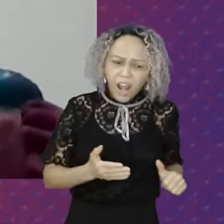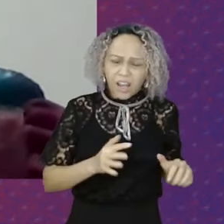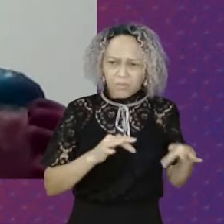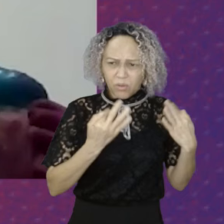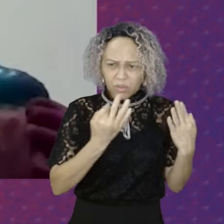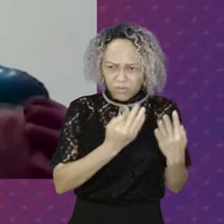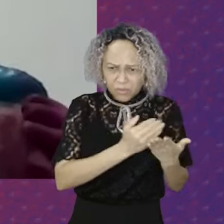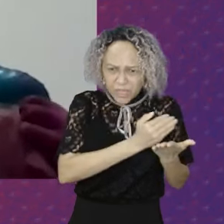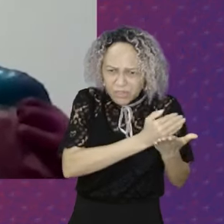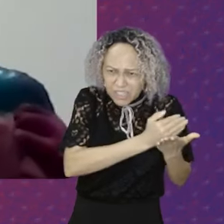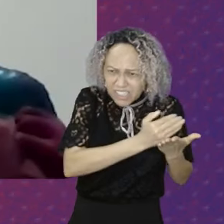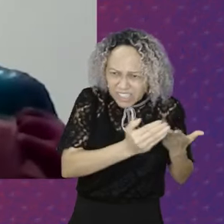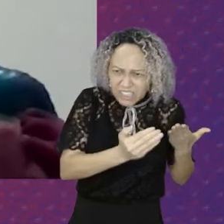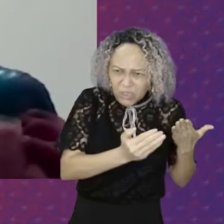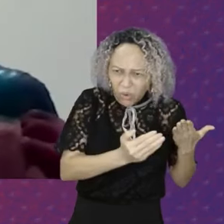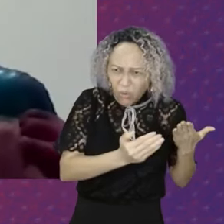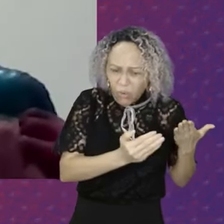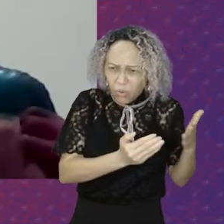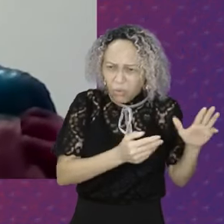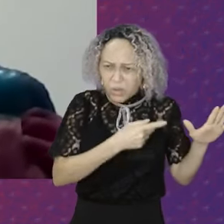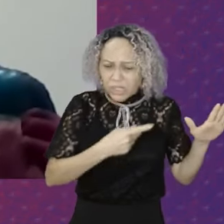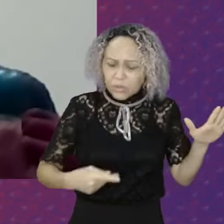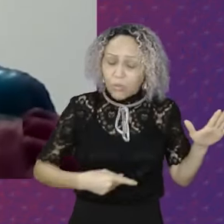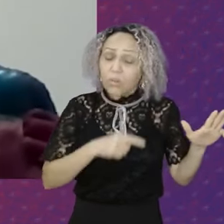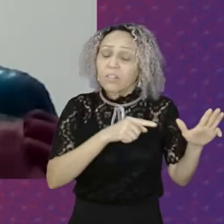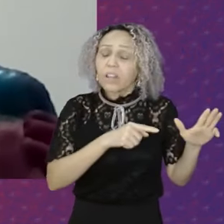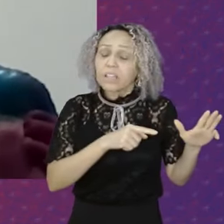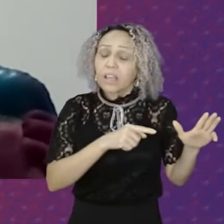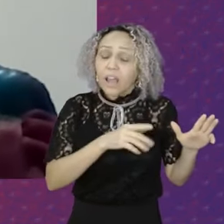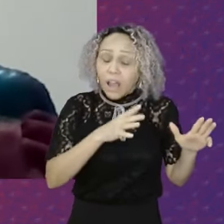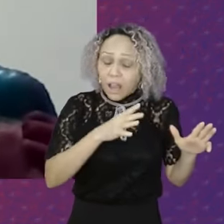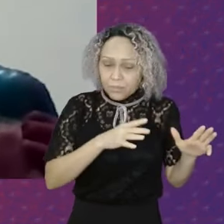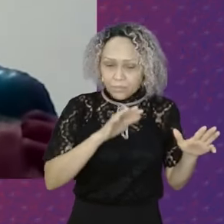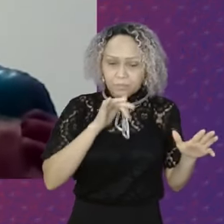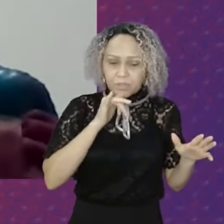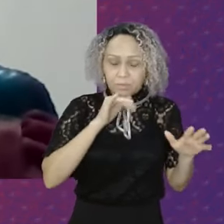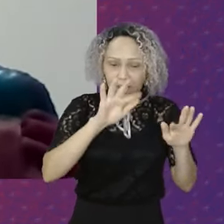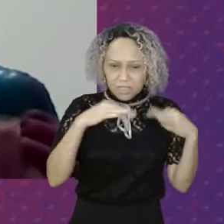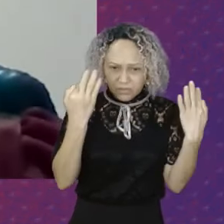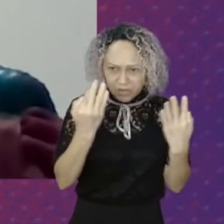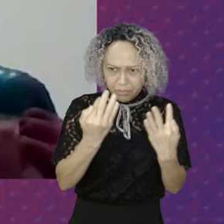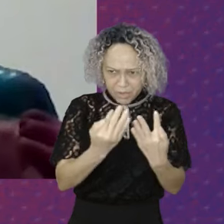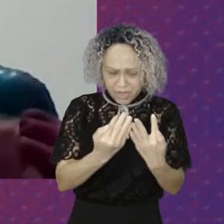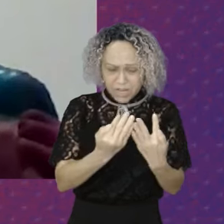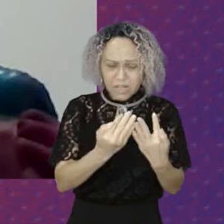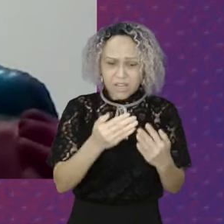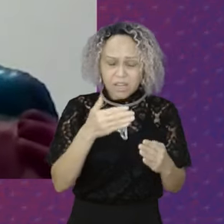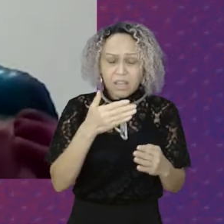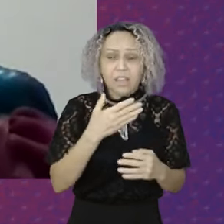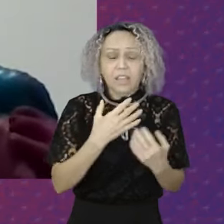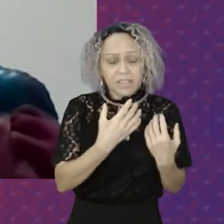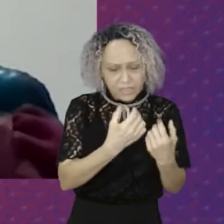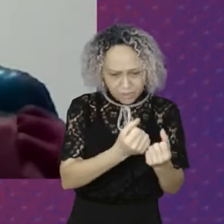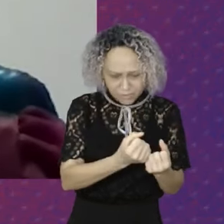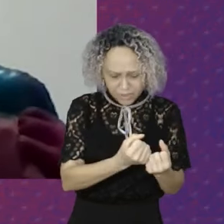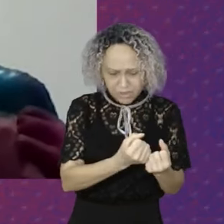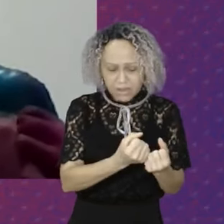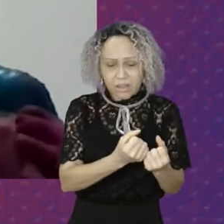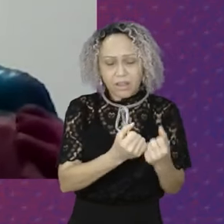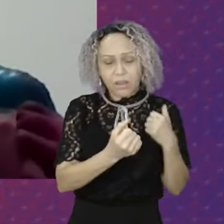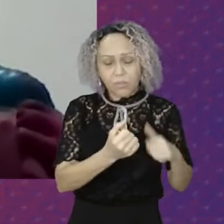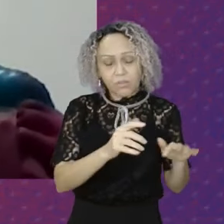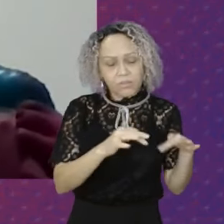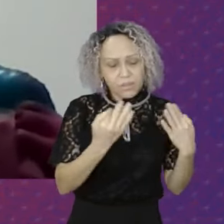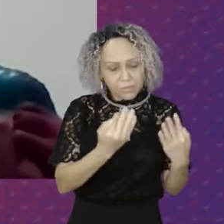Dos beneficiários Com essa mudança No governo Jair Bolsonaro Acabou essa contrapartida Dos beneficiários No que diz